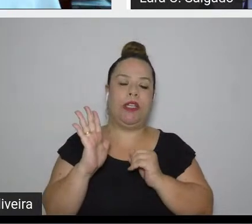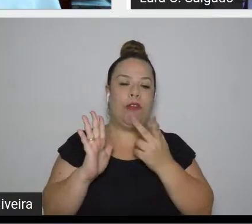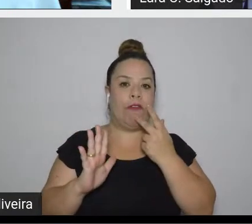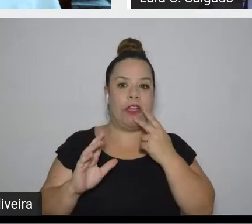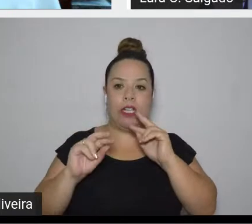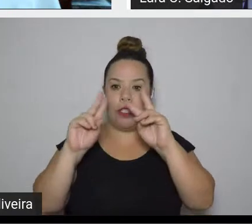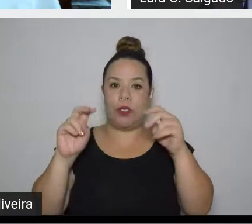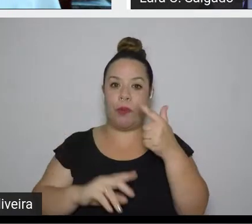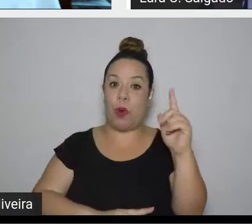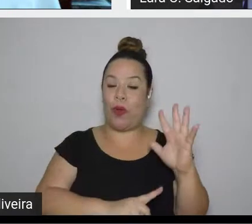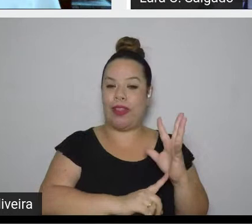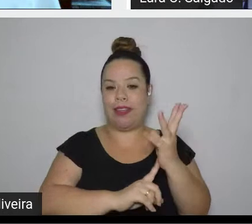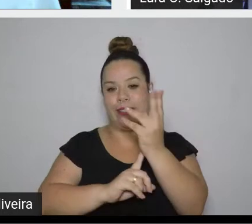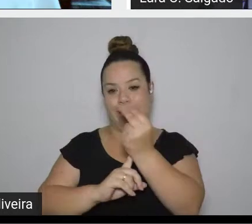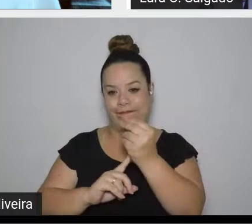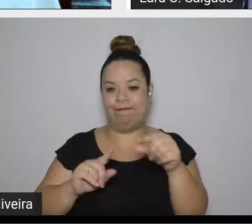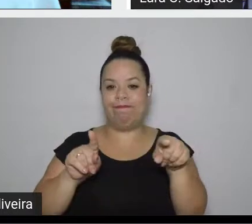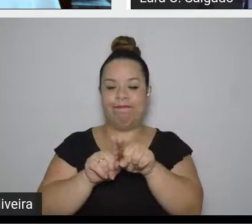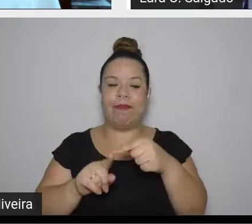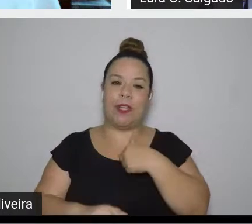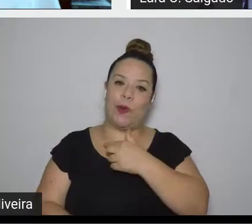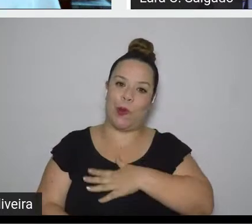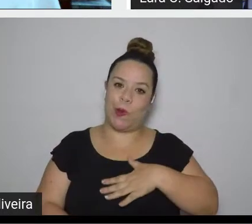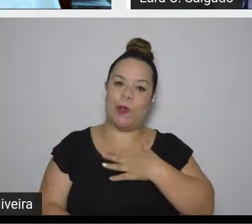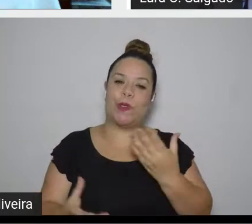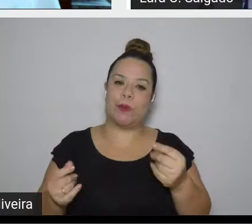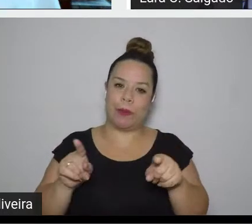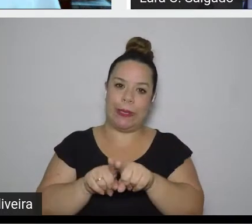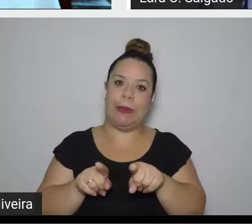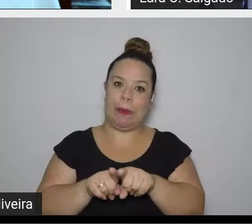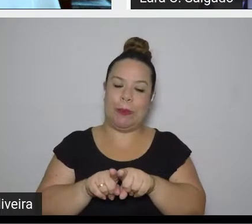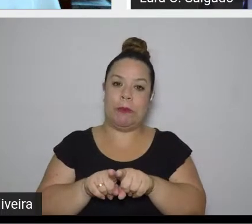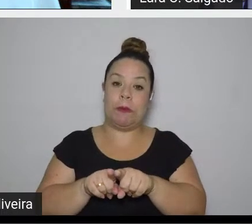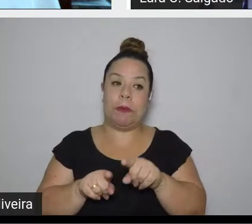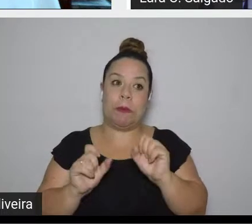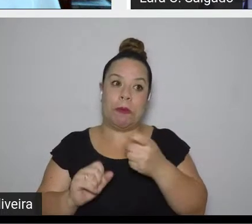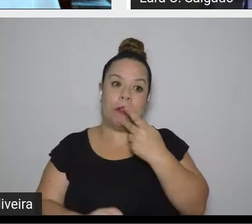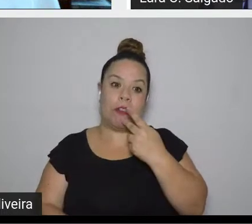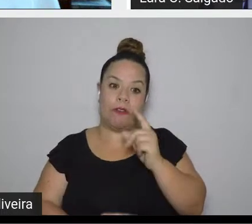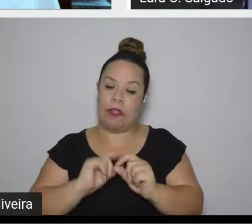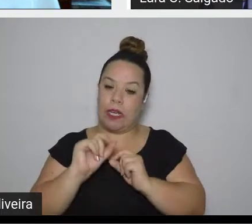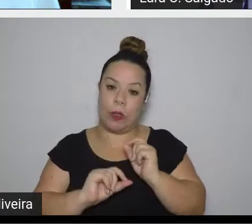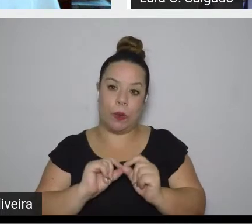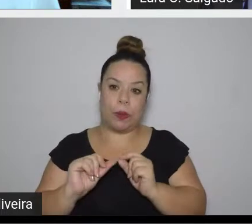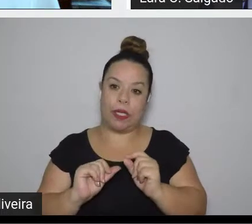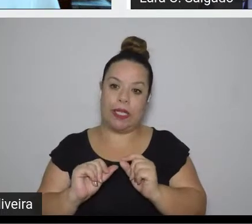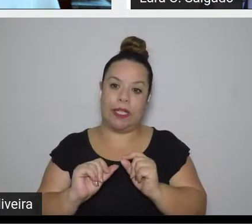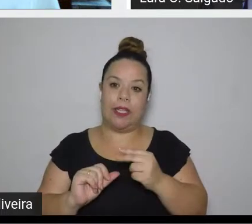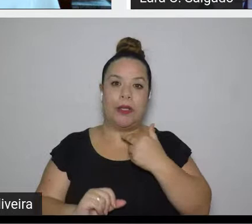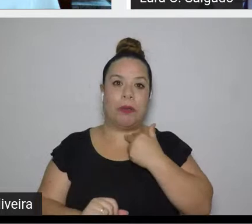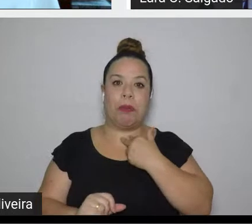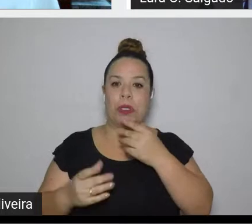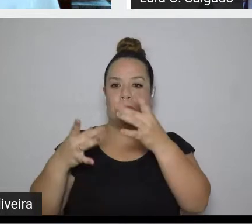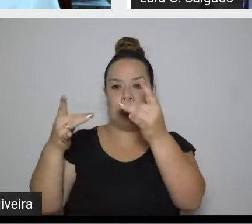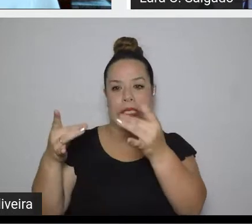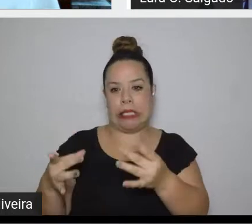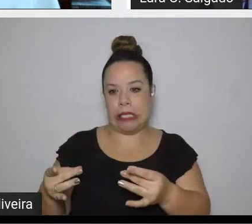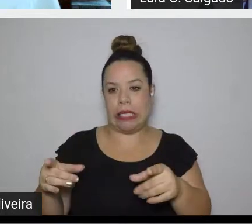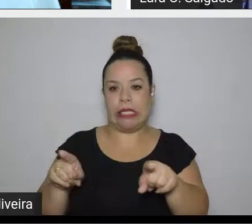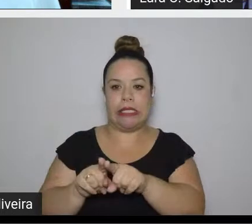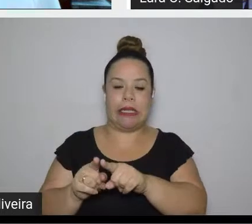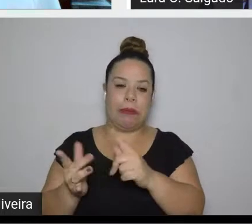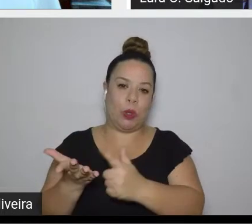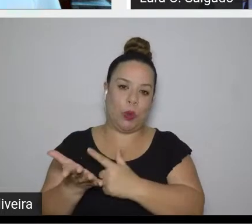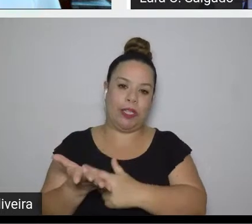artes. Eu gosto muito do manual. É o que eu posso dizer, porque não posso entrar em detalhes do livro.